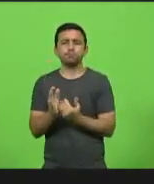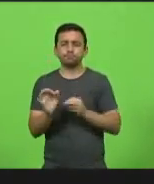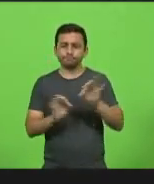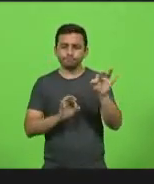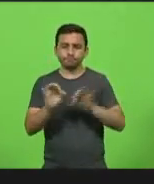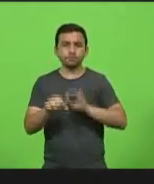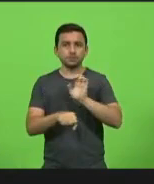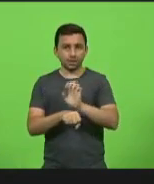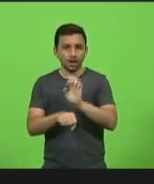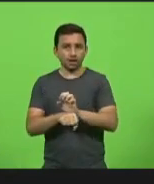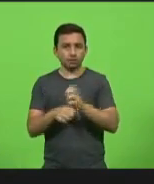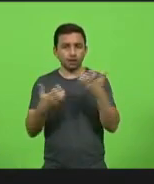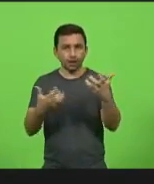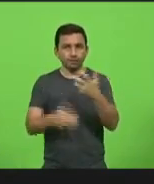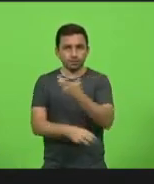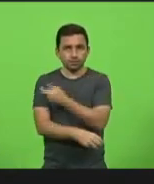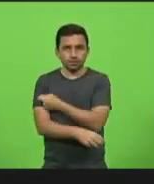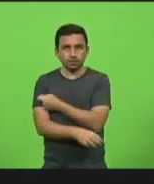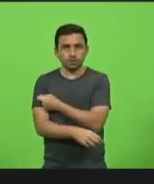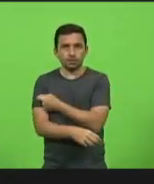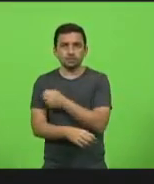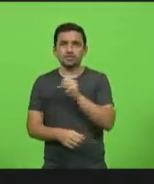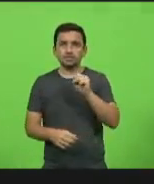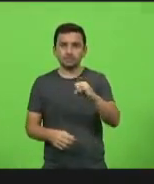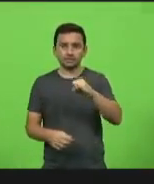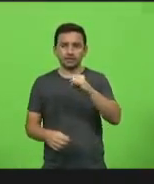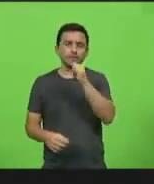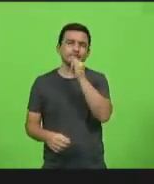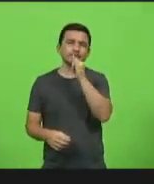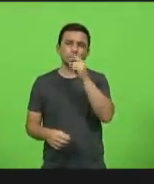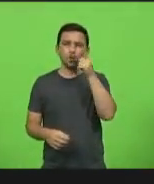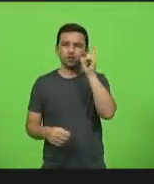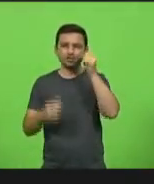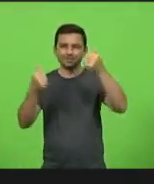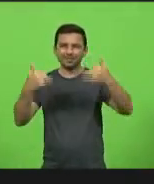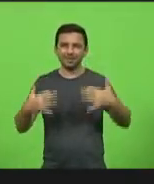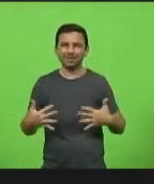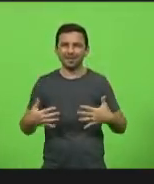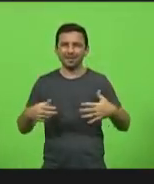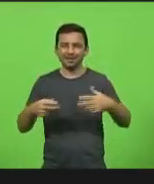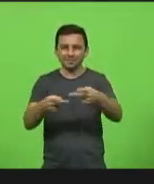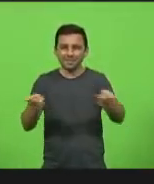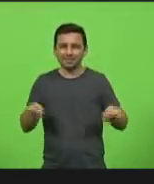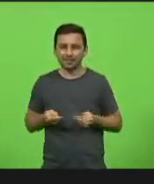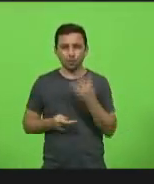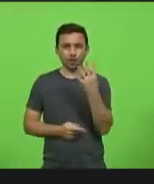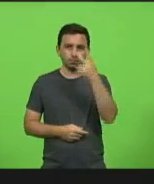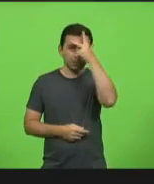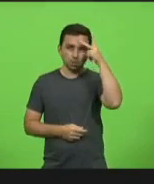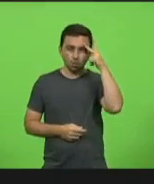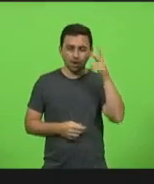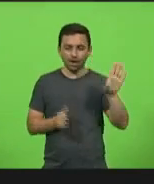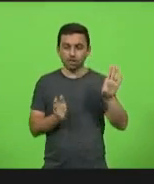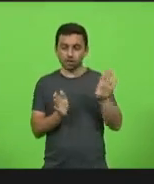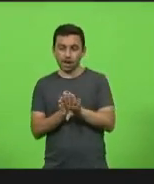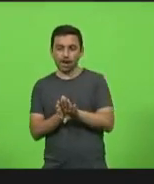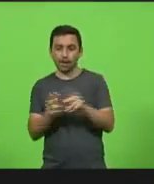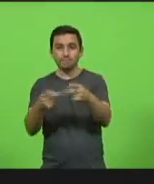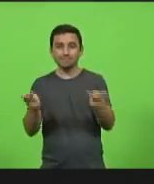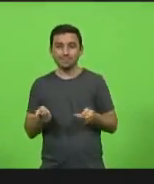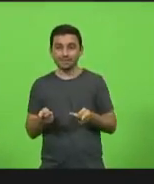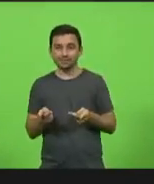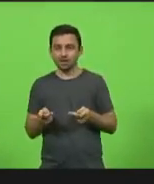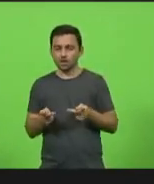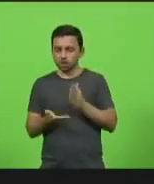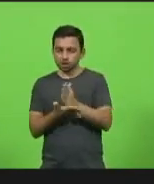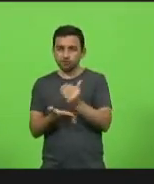Ontem até usei um exemplo. Se a gente pega uma pizza e nós estamos em quatro pessoas para comê-la, chega a pizza na mesa, vamos dividir entre os quatro,